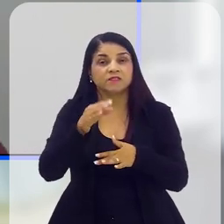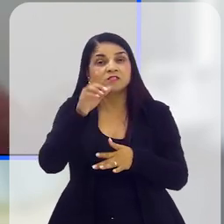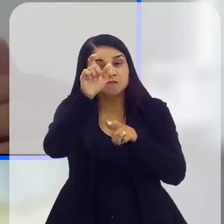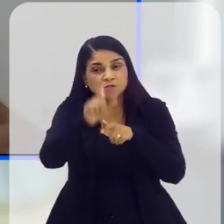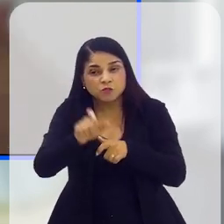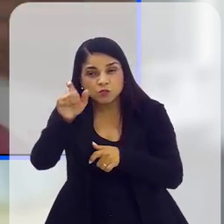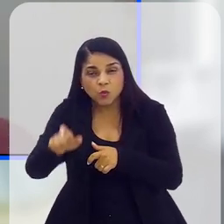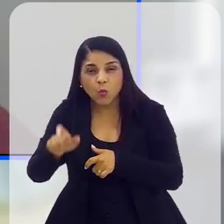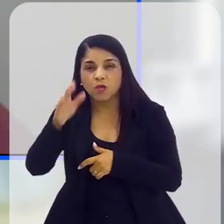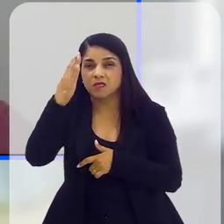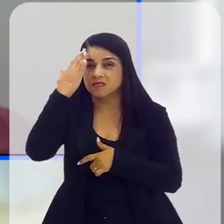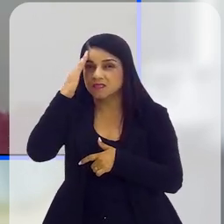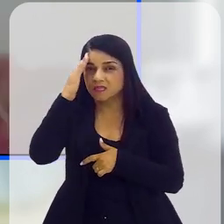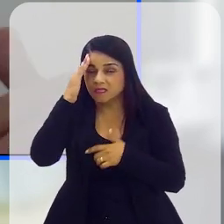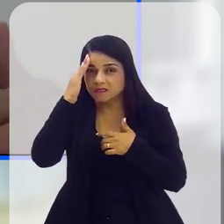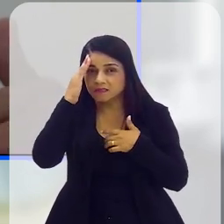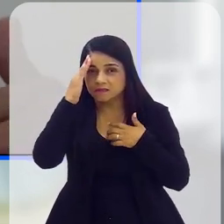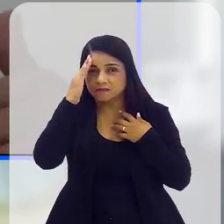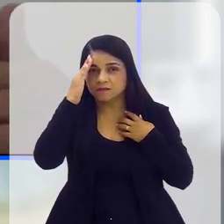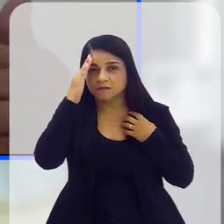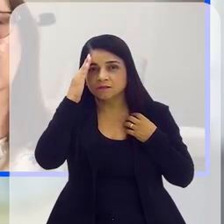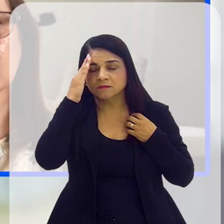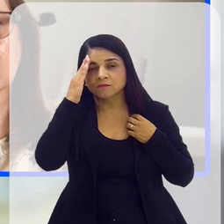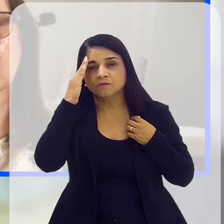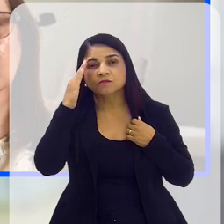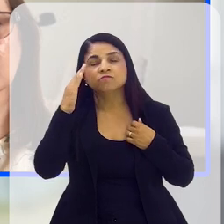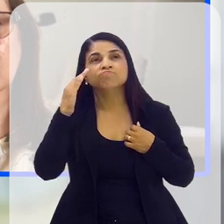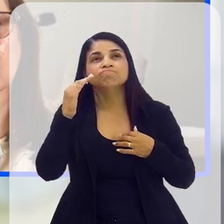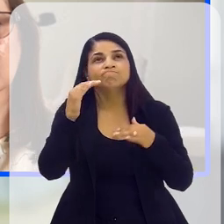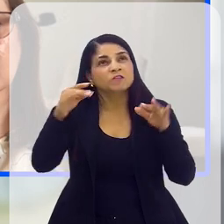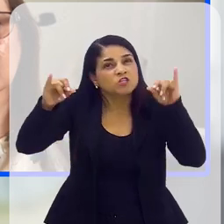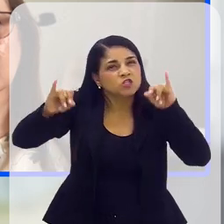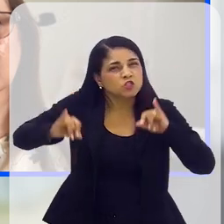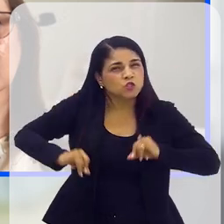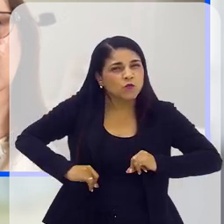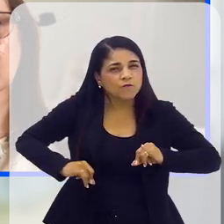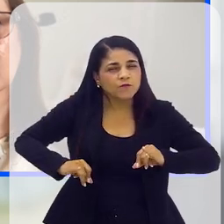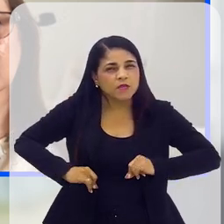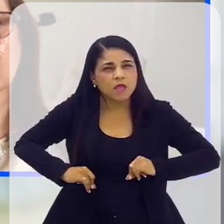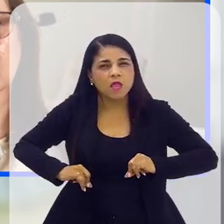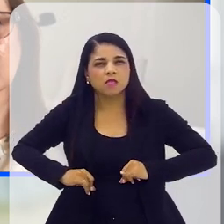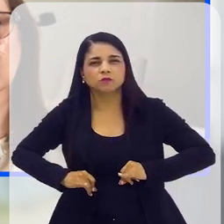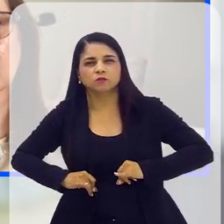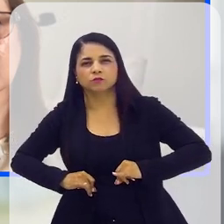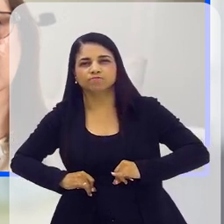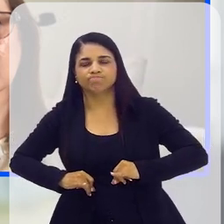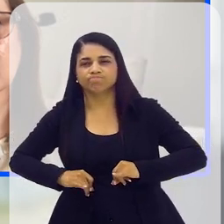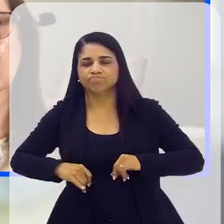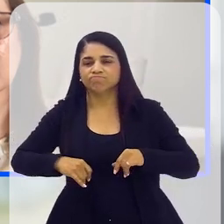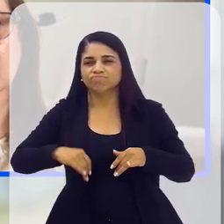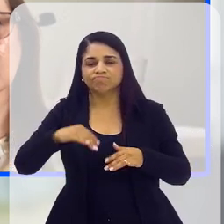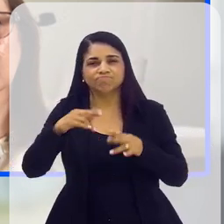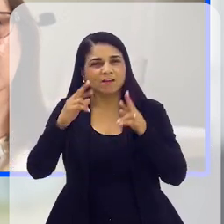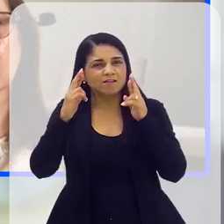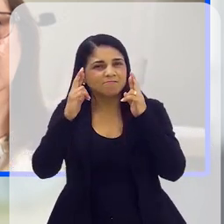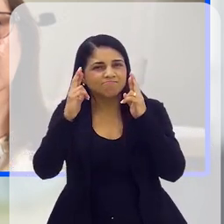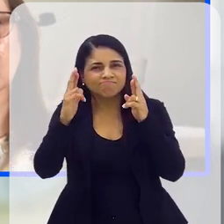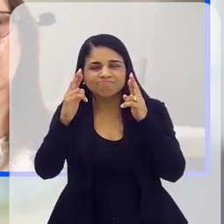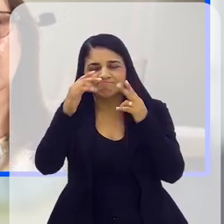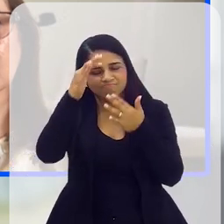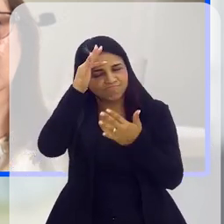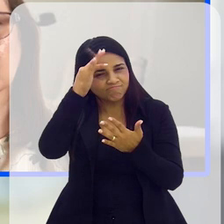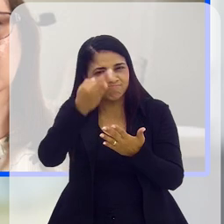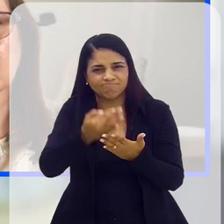que quando elas estão em um nível de sofrimento maior, muitas vezes com desesperança